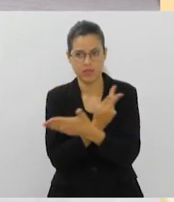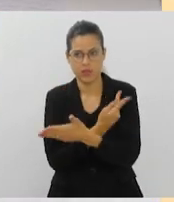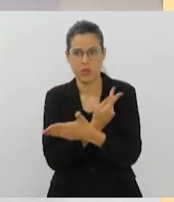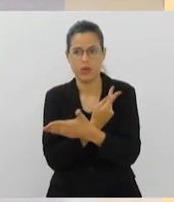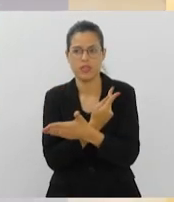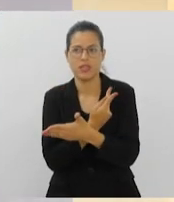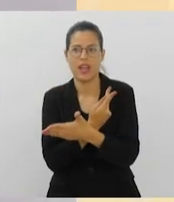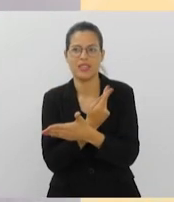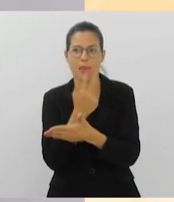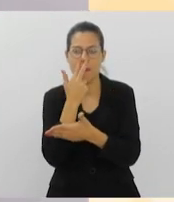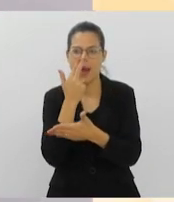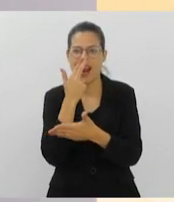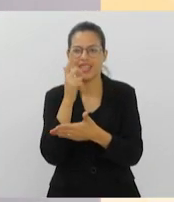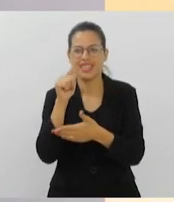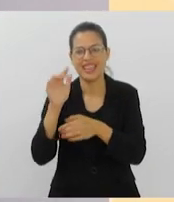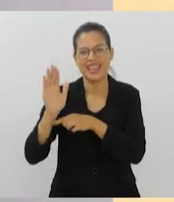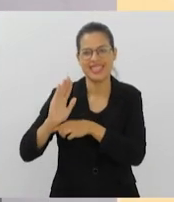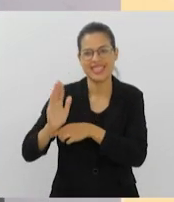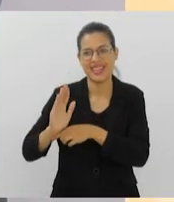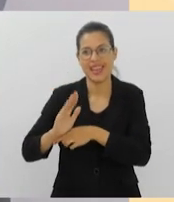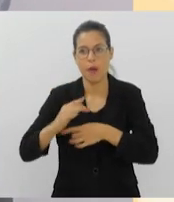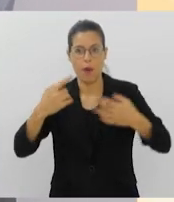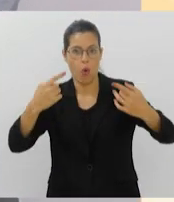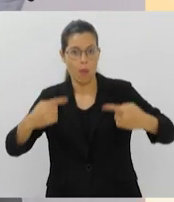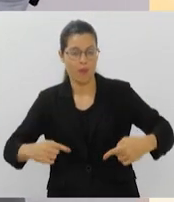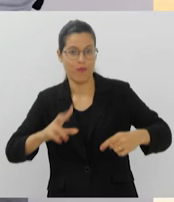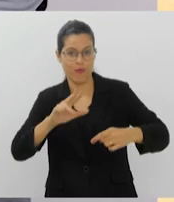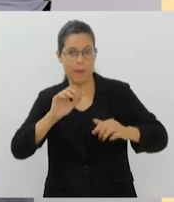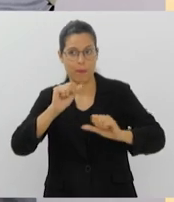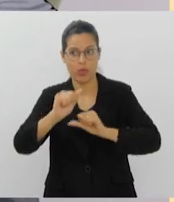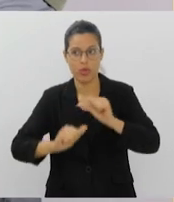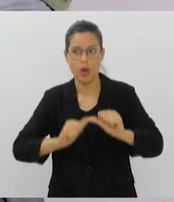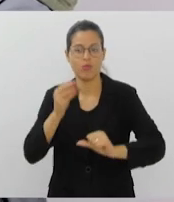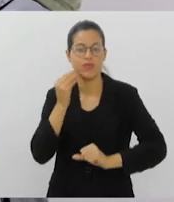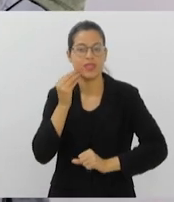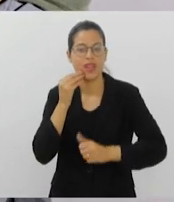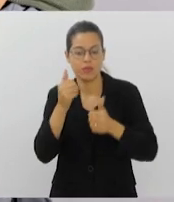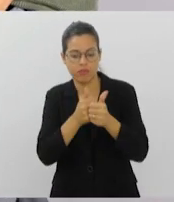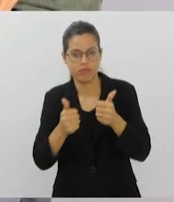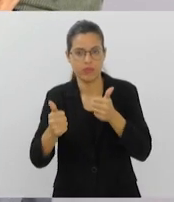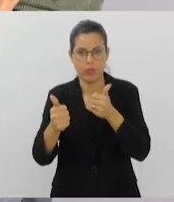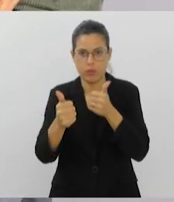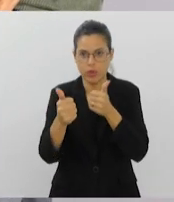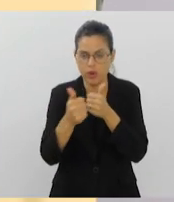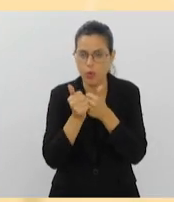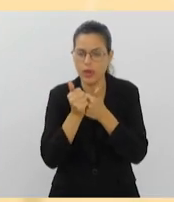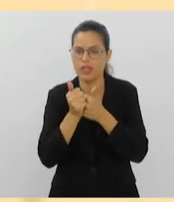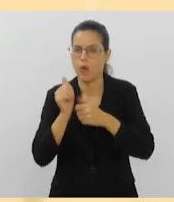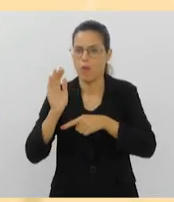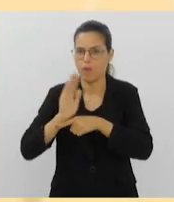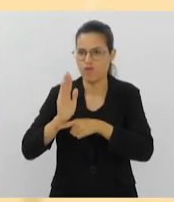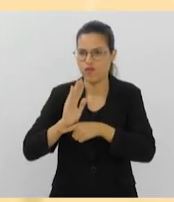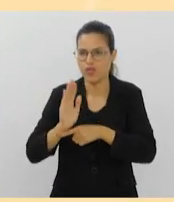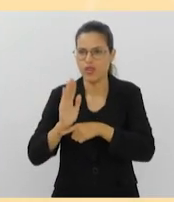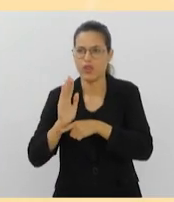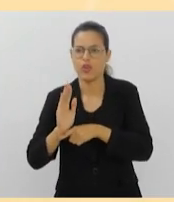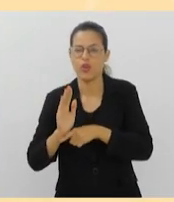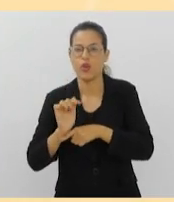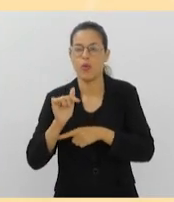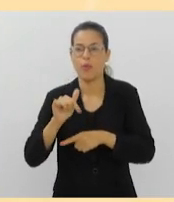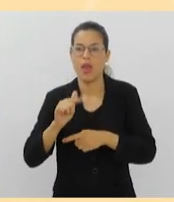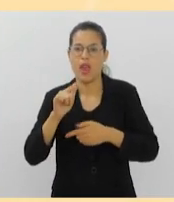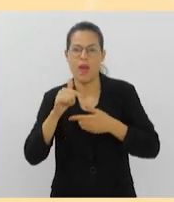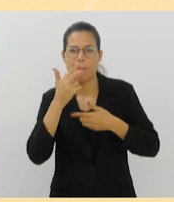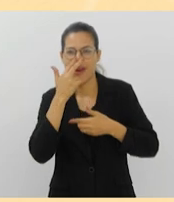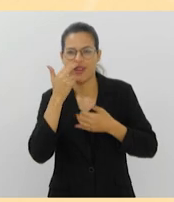estúdio de cinema. A competição que vai mudar a vida deles é um teste para protagonizar um longa-metragem. Como em um jogo, a sala de espera